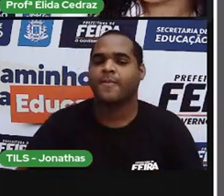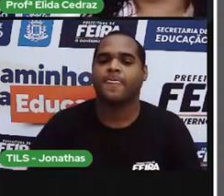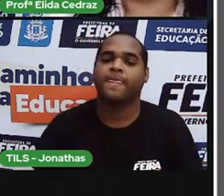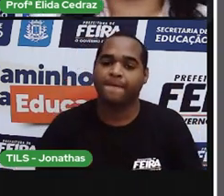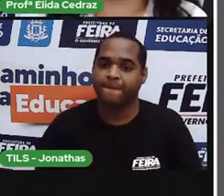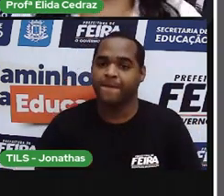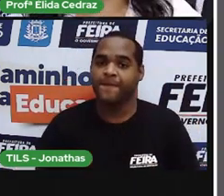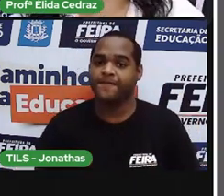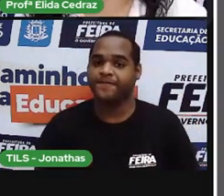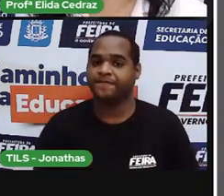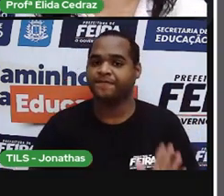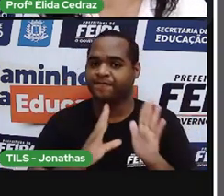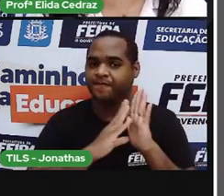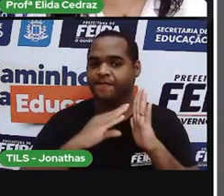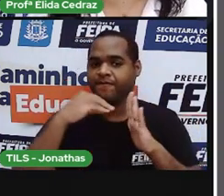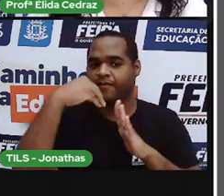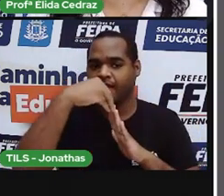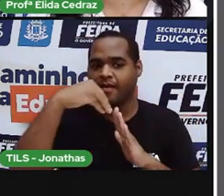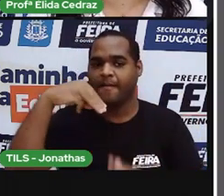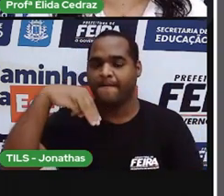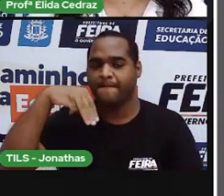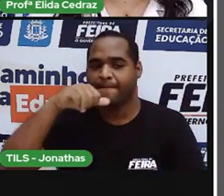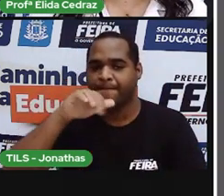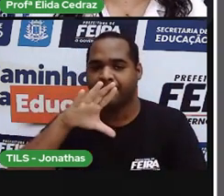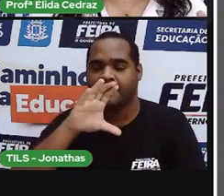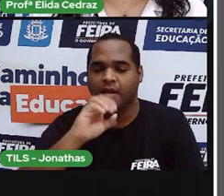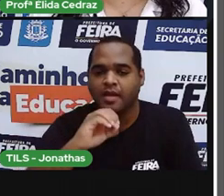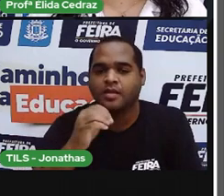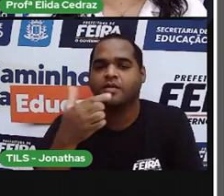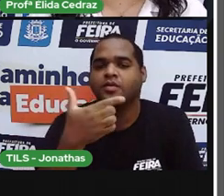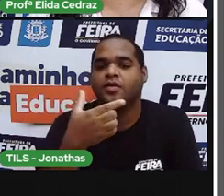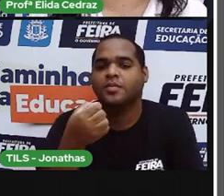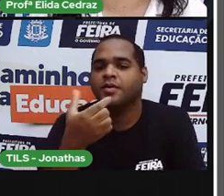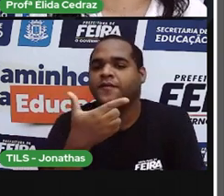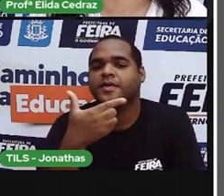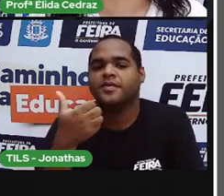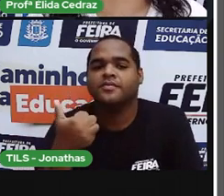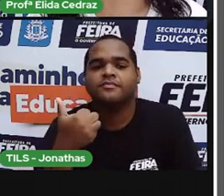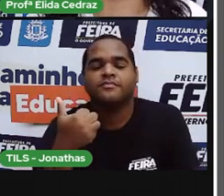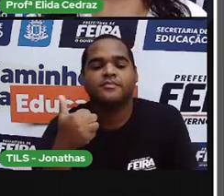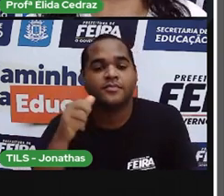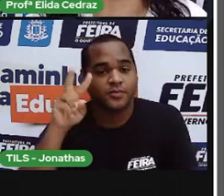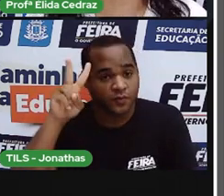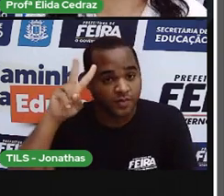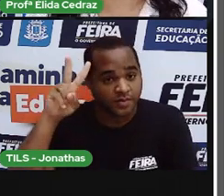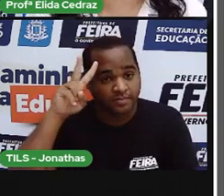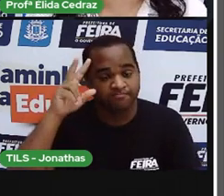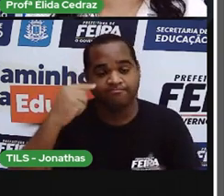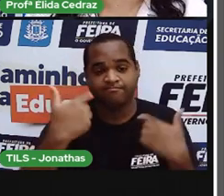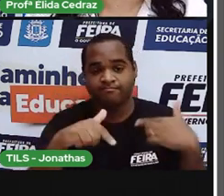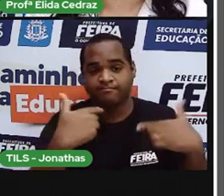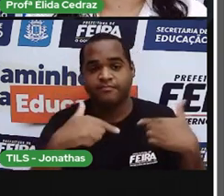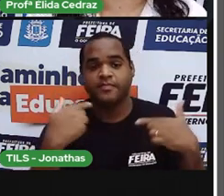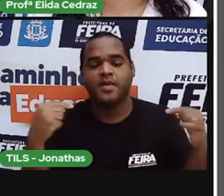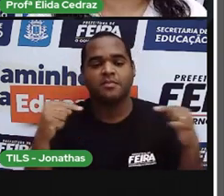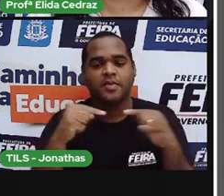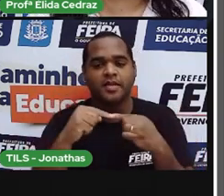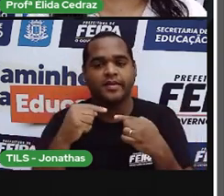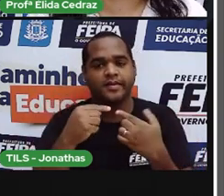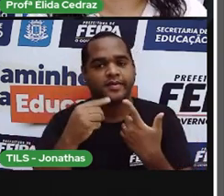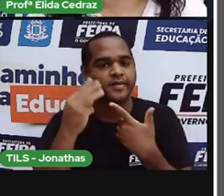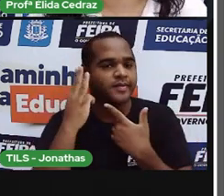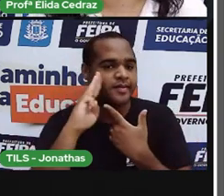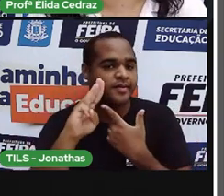Nosso calendário do mês de maio, hoje é dia 3, uma segunda-feira, já se passaram três